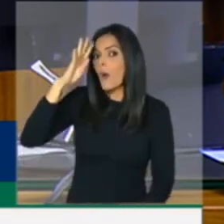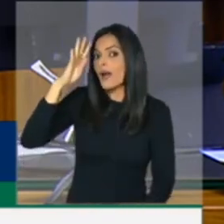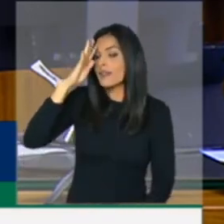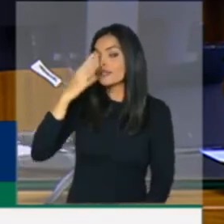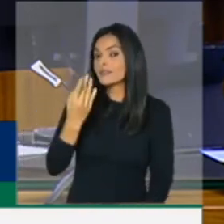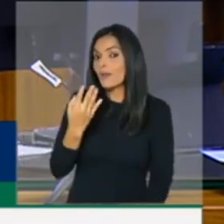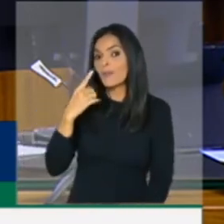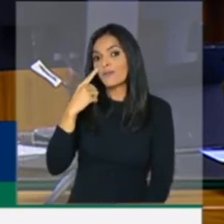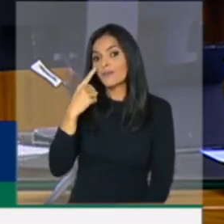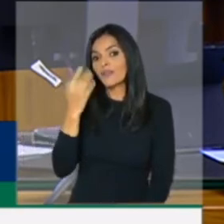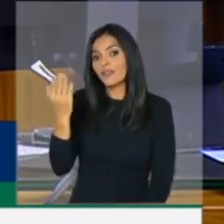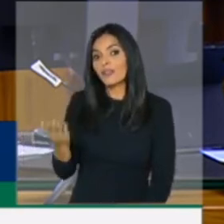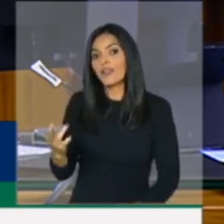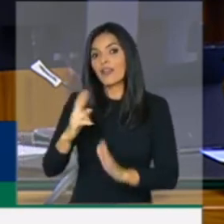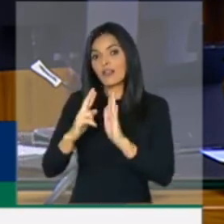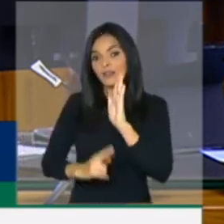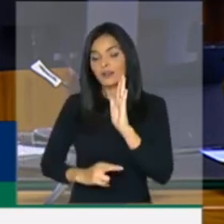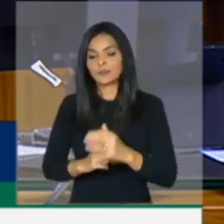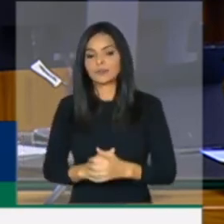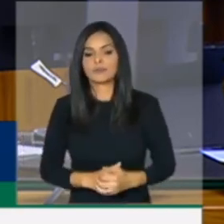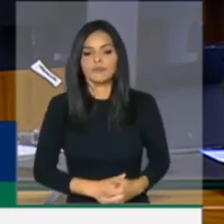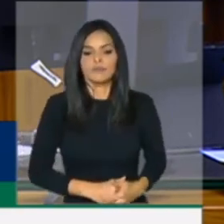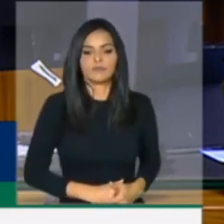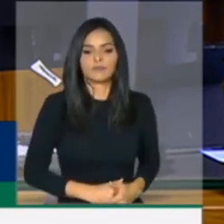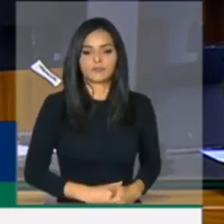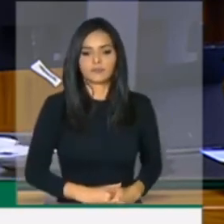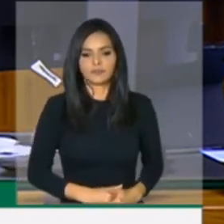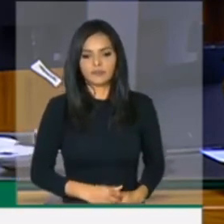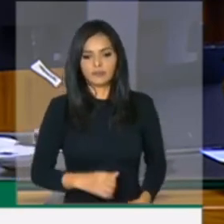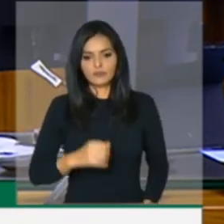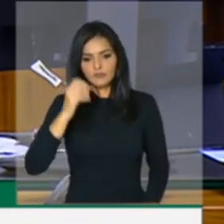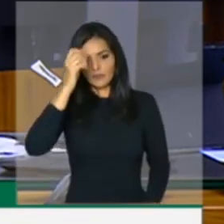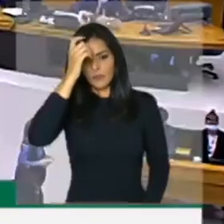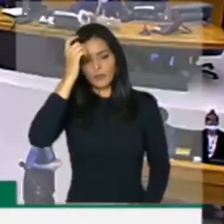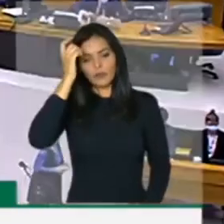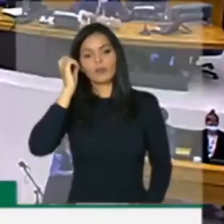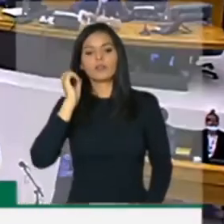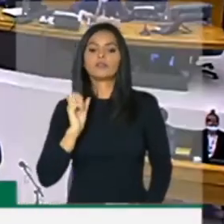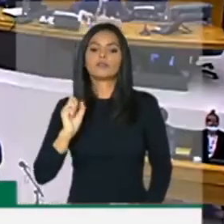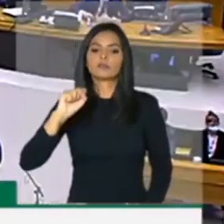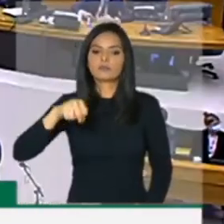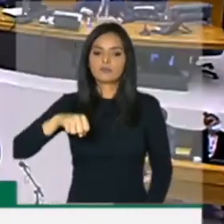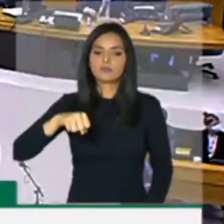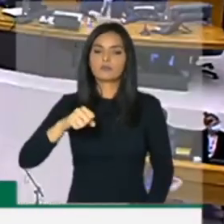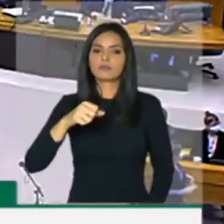aqui com o relator um nome que possa fazer esse diálogo. Sim, 294, não, 108. 304, não,